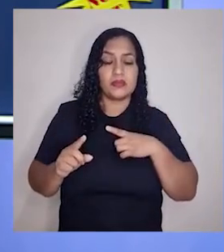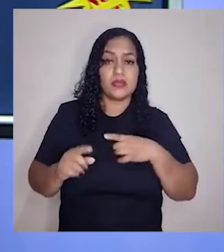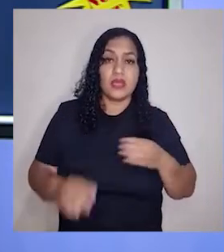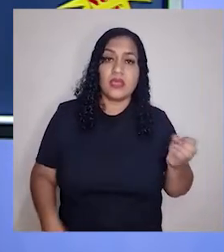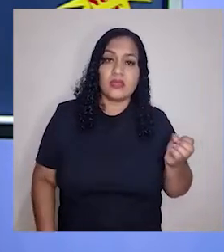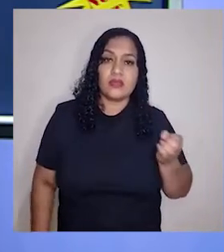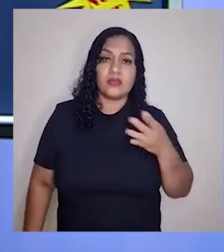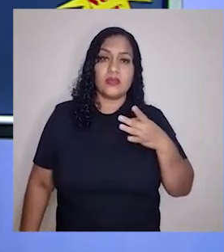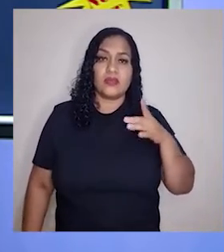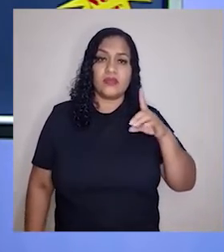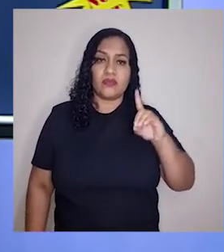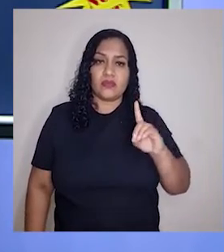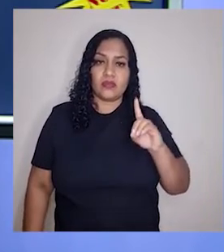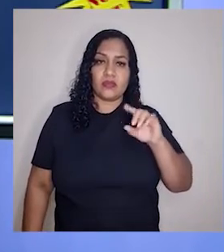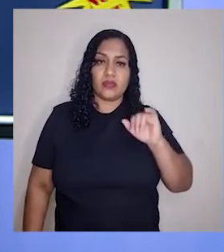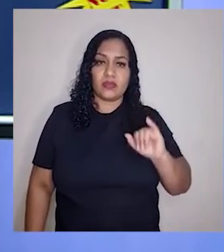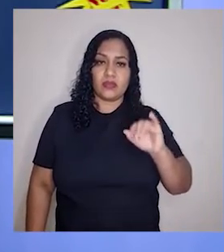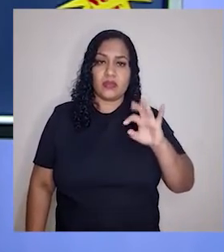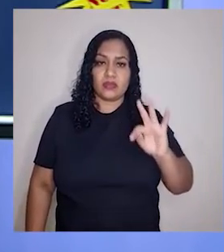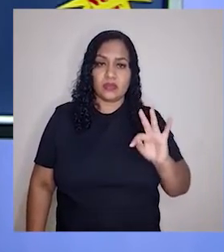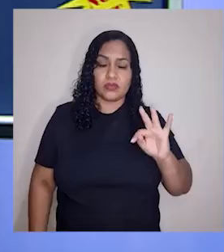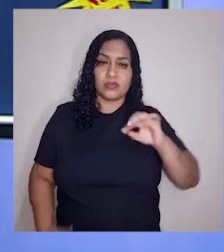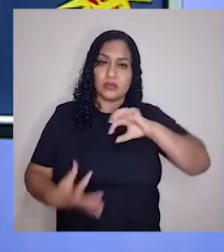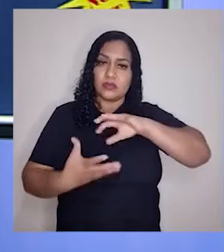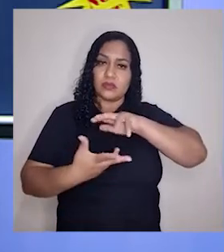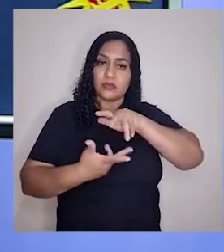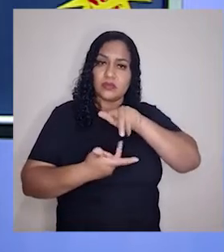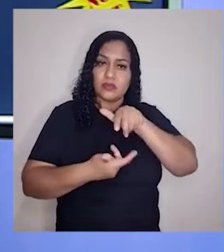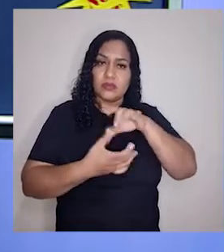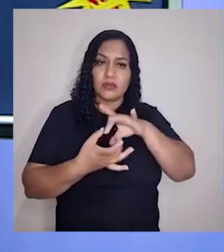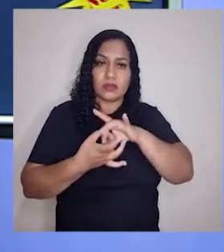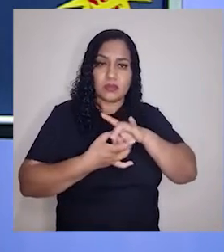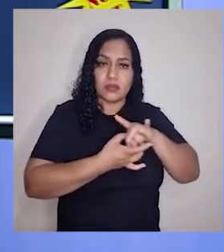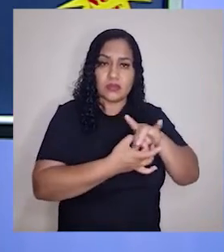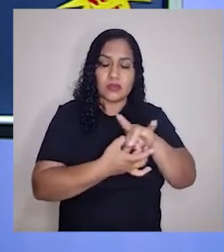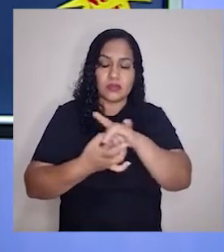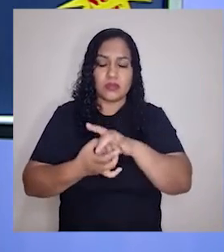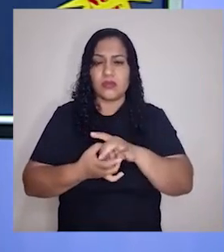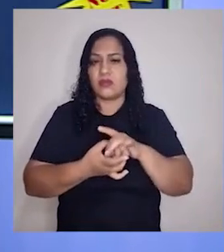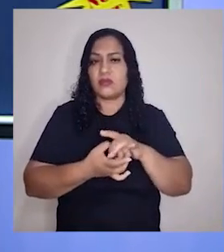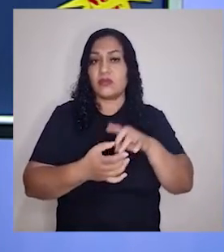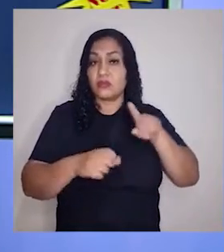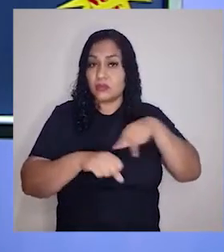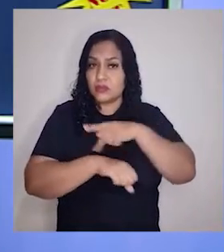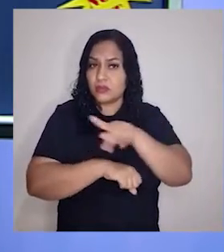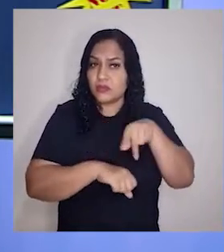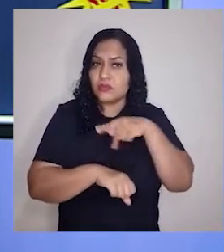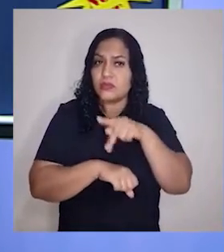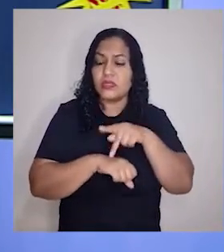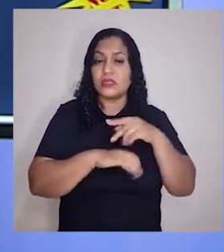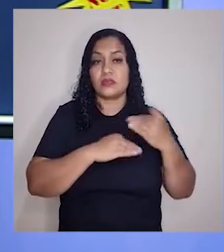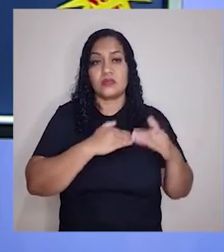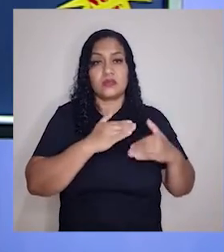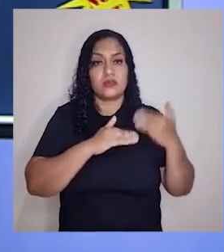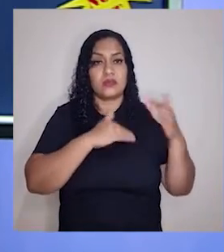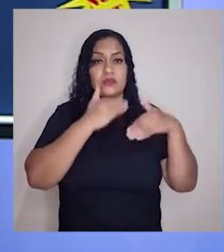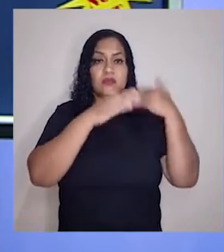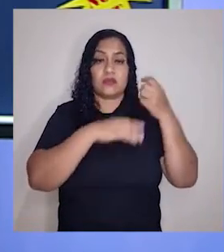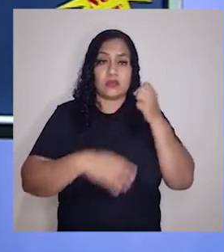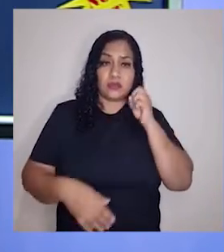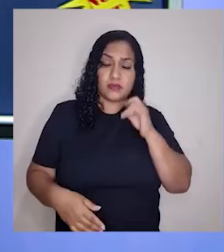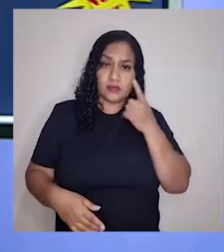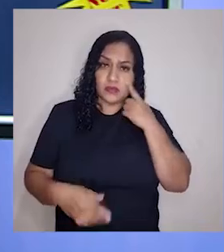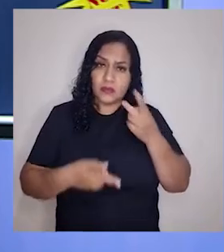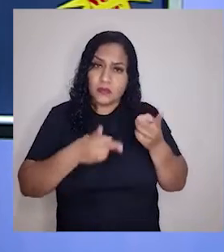surge a nova dite, com a globalização. O que acontece? Os países desenvolvidos, se você observar aqui, a tia